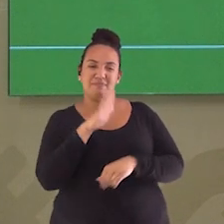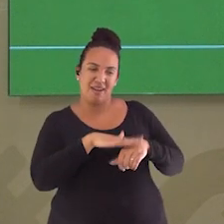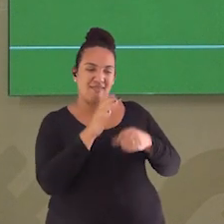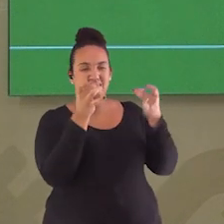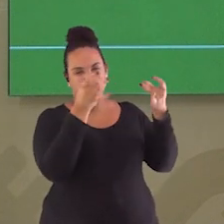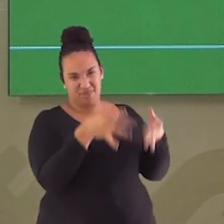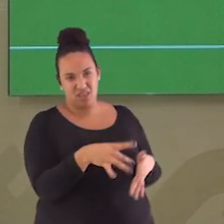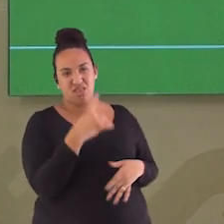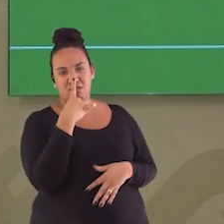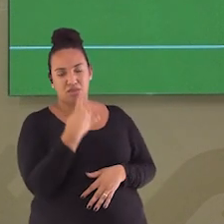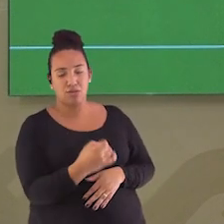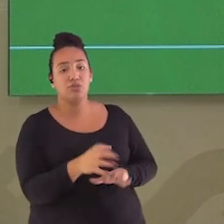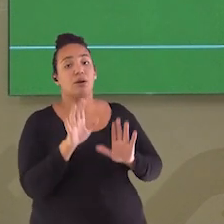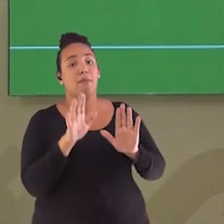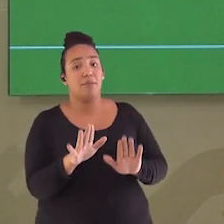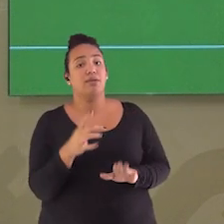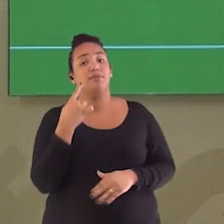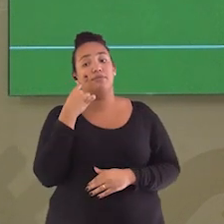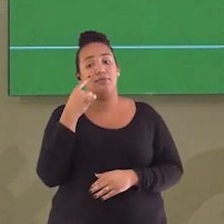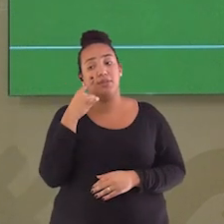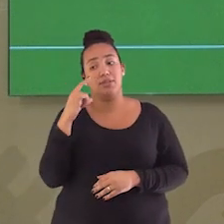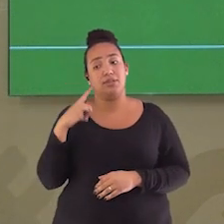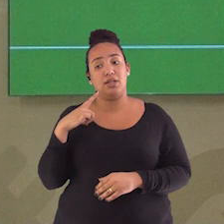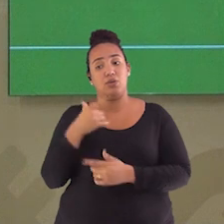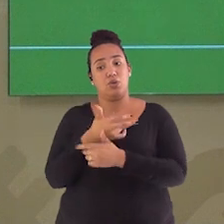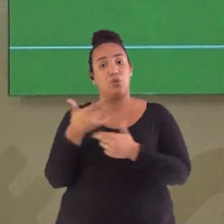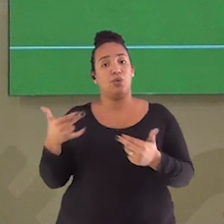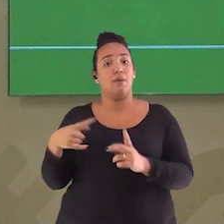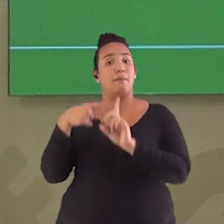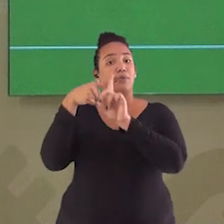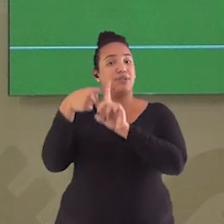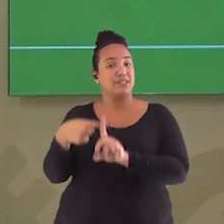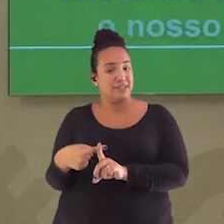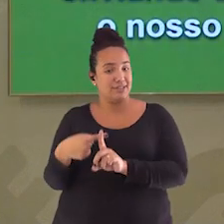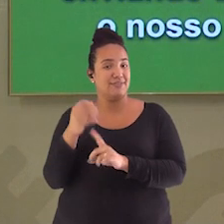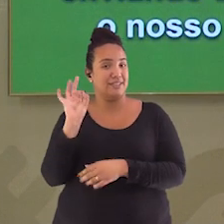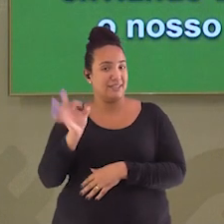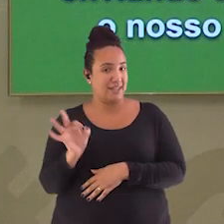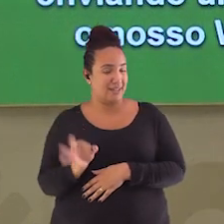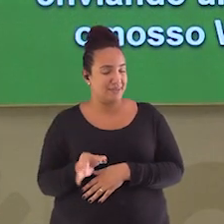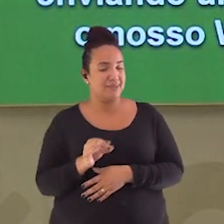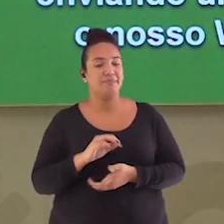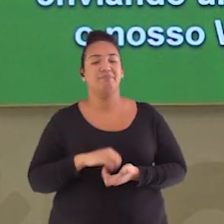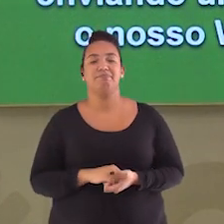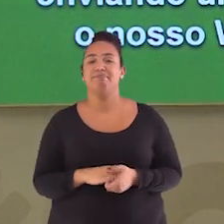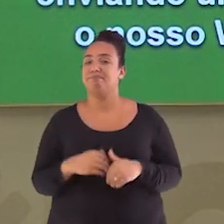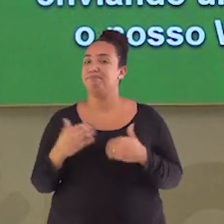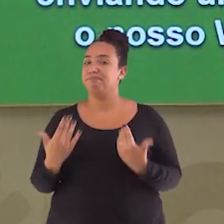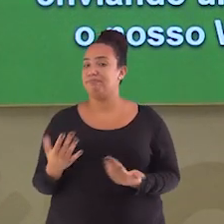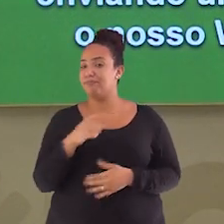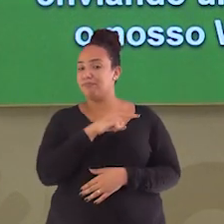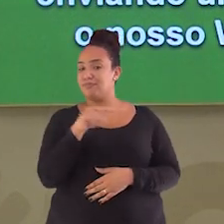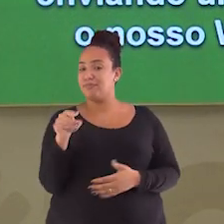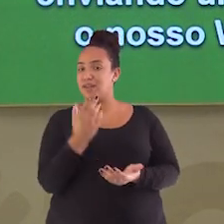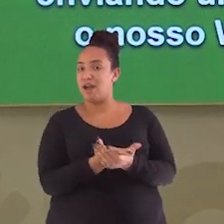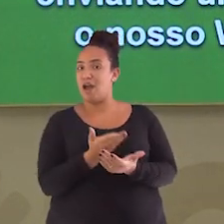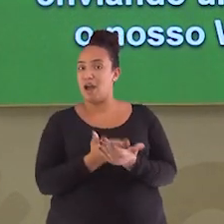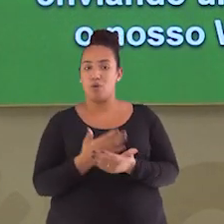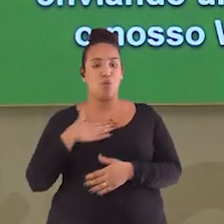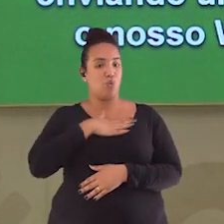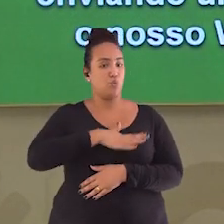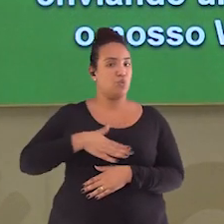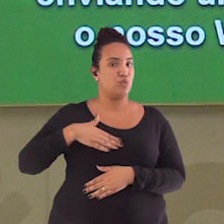também, vimos muitas vantagens, e o que de bom na vida não dá trabalho, né? Mas aí, gostaram da aula de hoje? Já